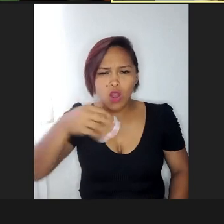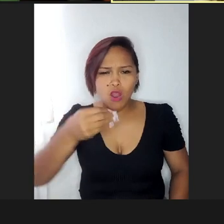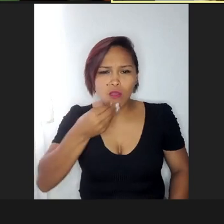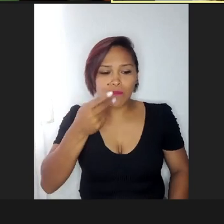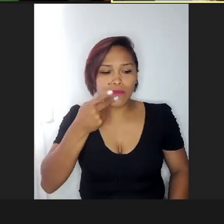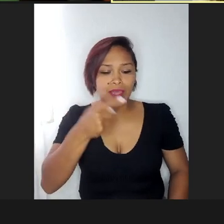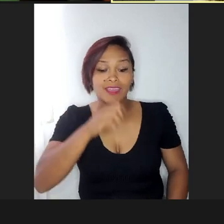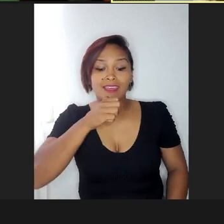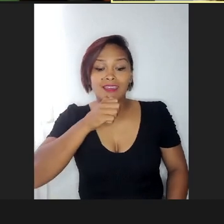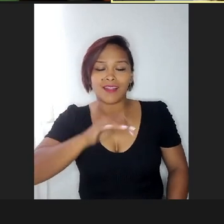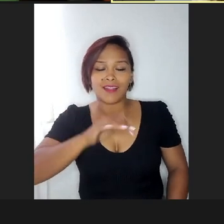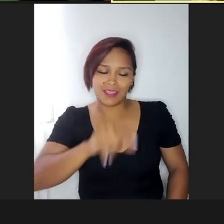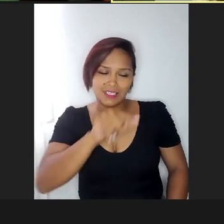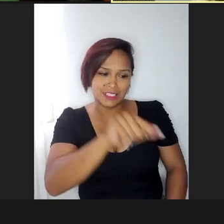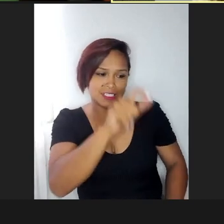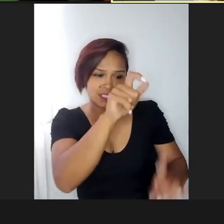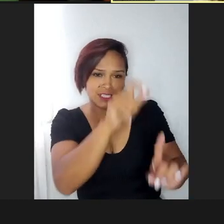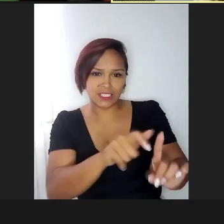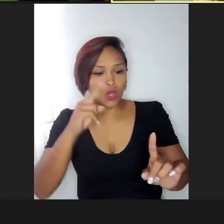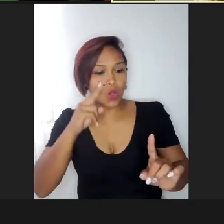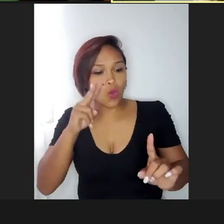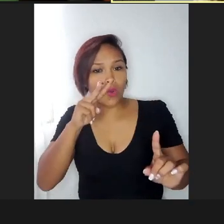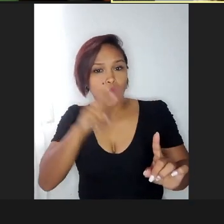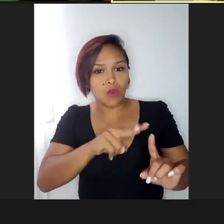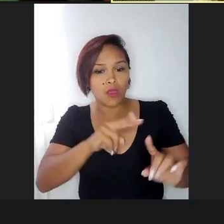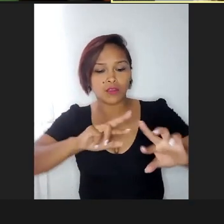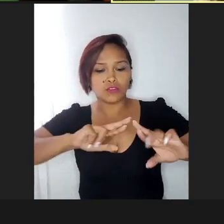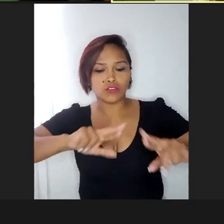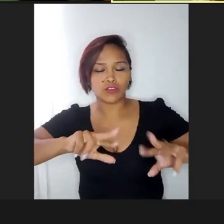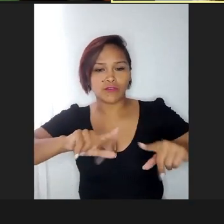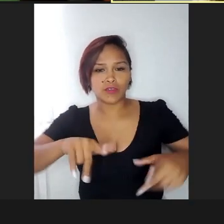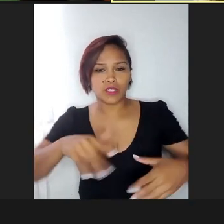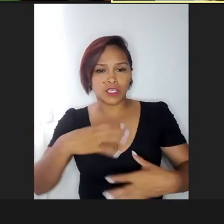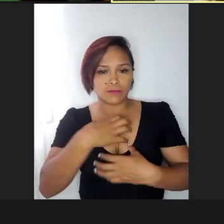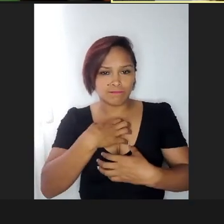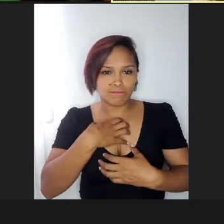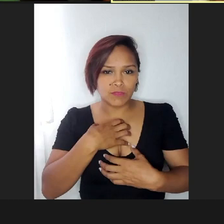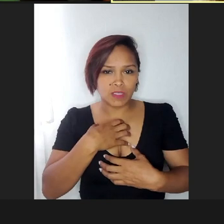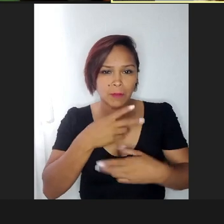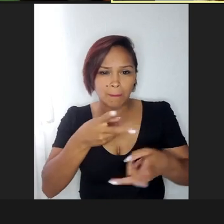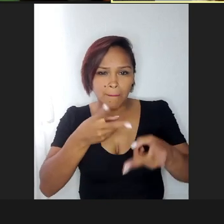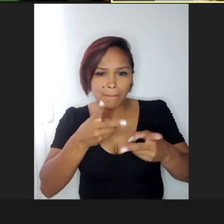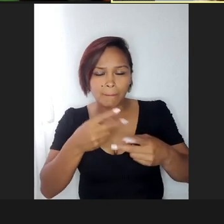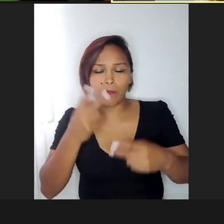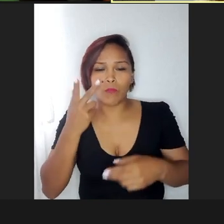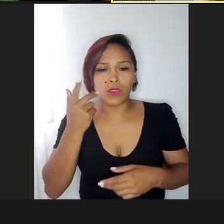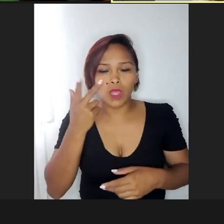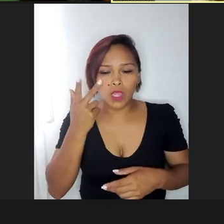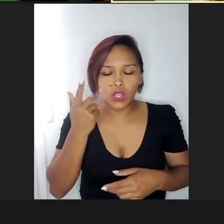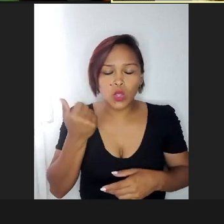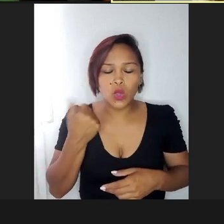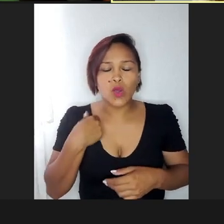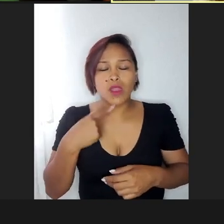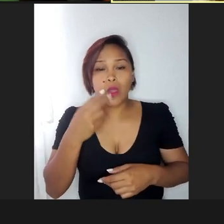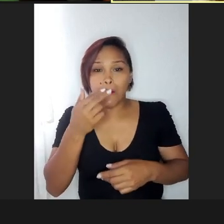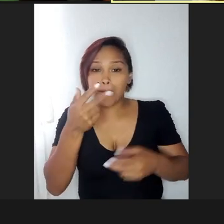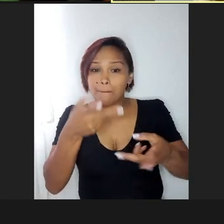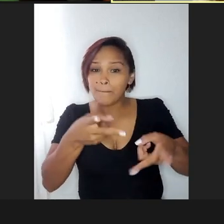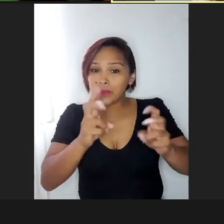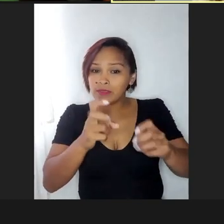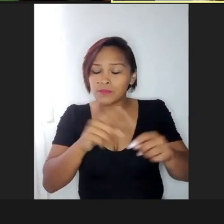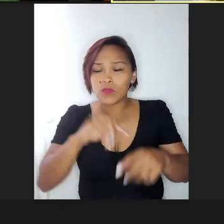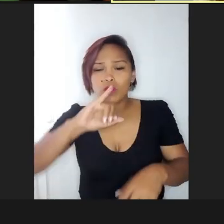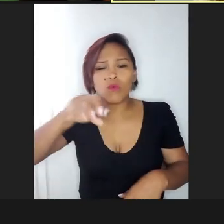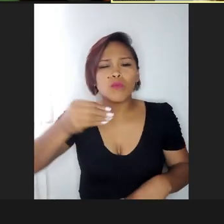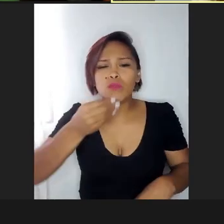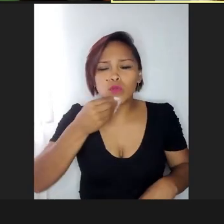olhar as diferenças de uma forma, né, natural, acolhedora, e eu vi uma oportunidade ali